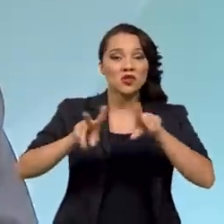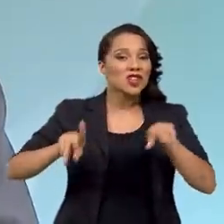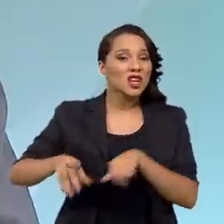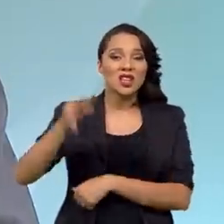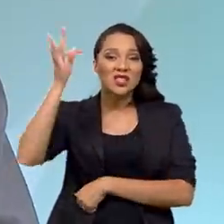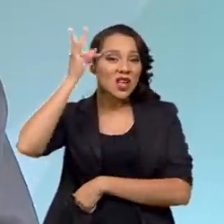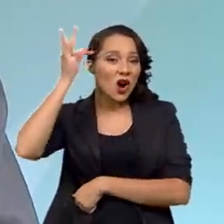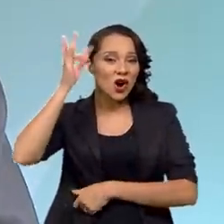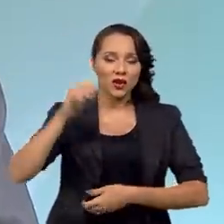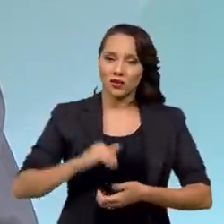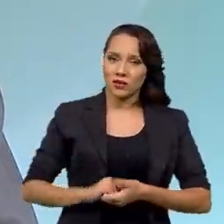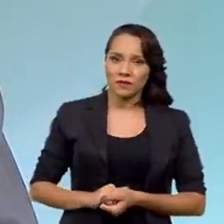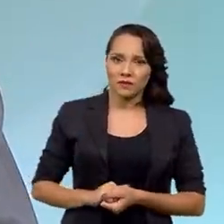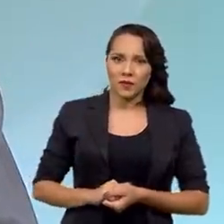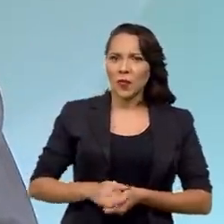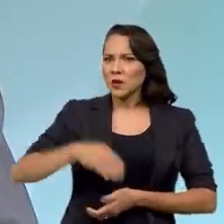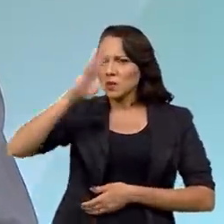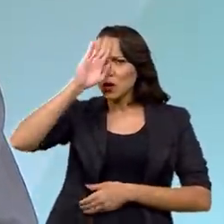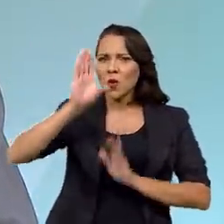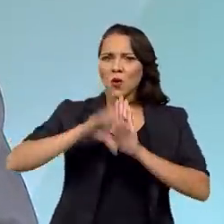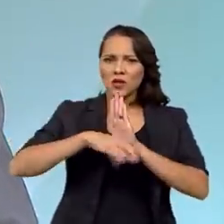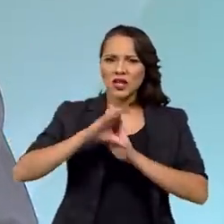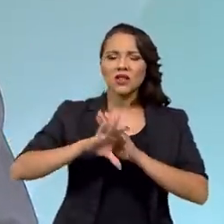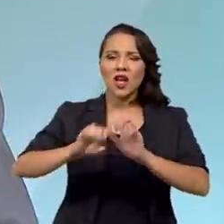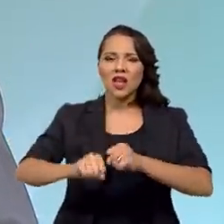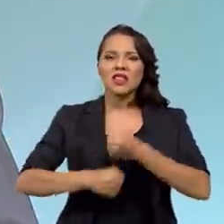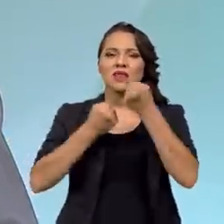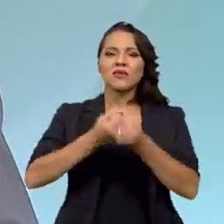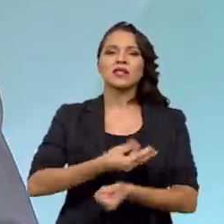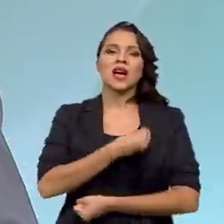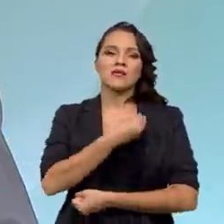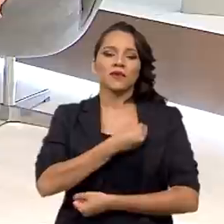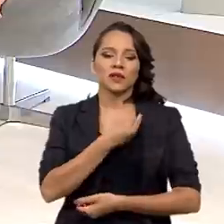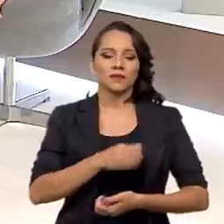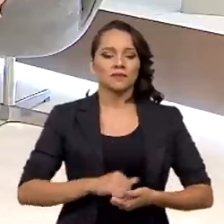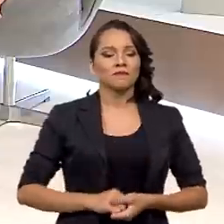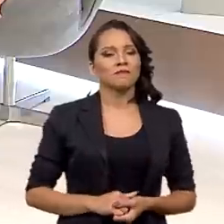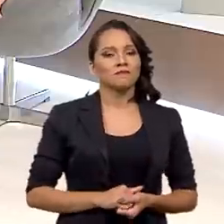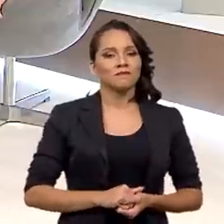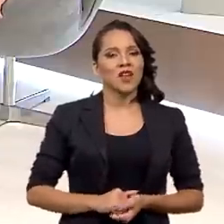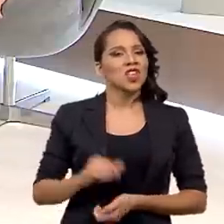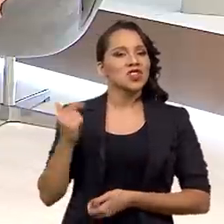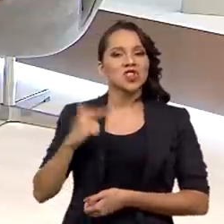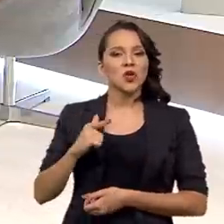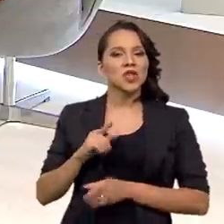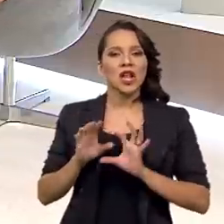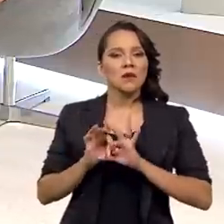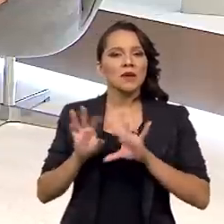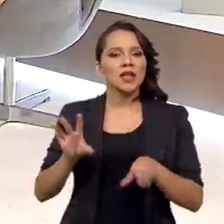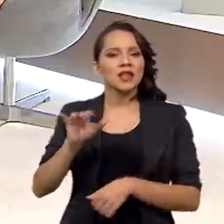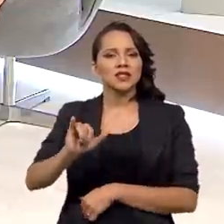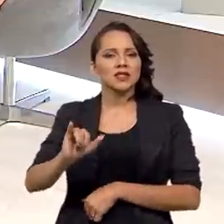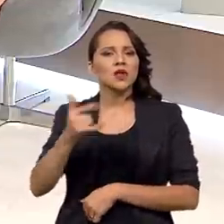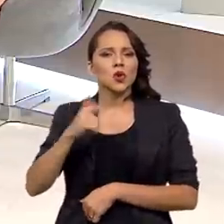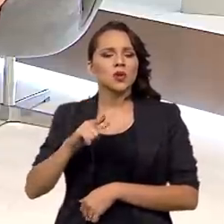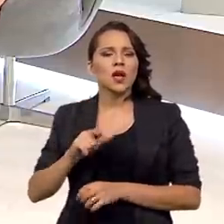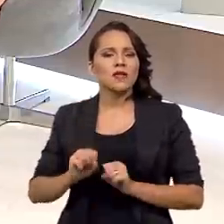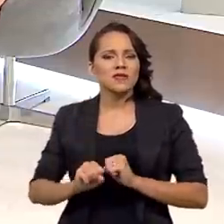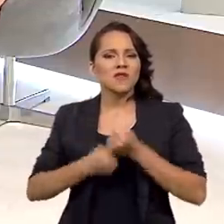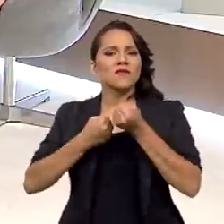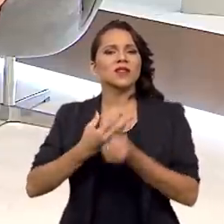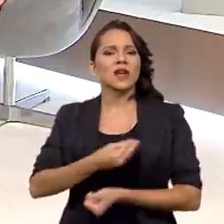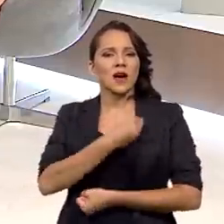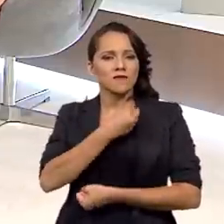muito claro que o maior dos preceitos liberais é a defesa à vida. Não há liberalismo sem defesa à